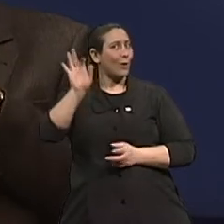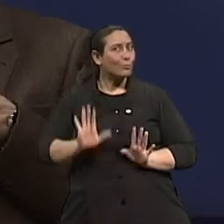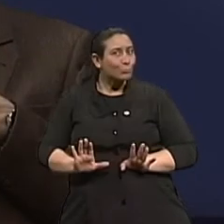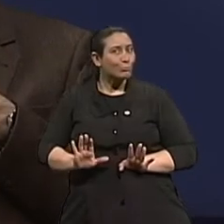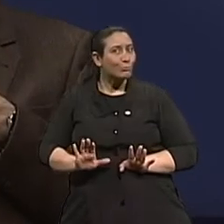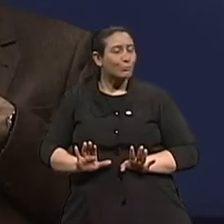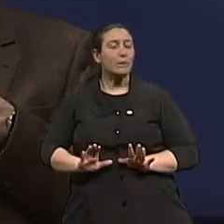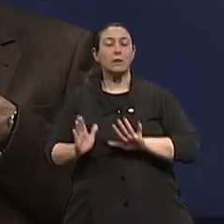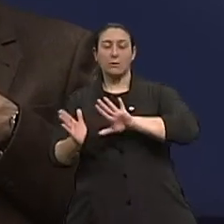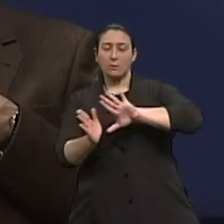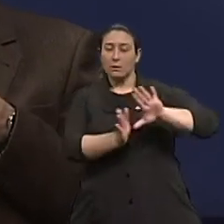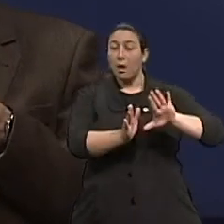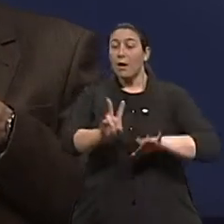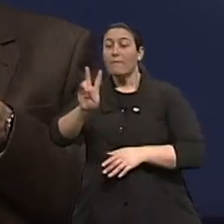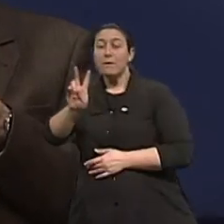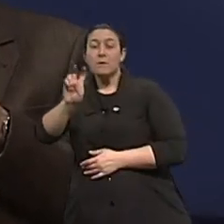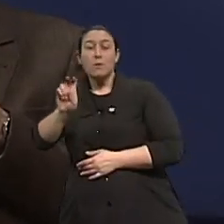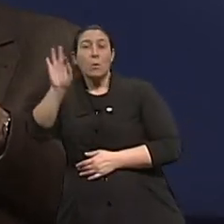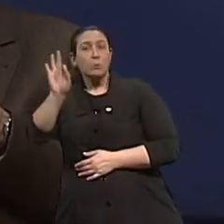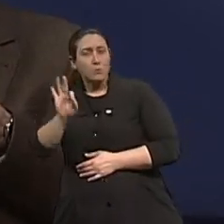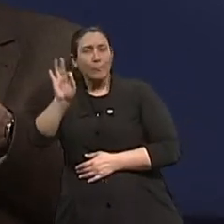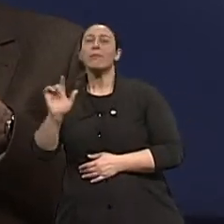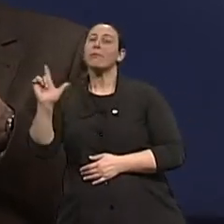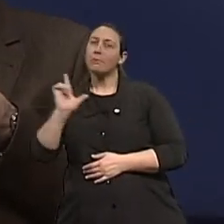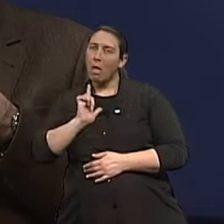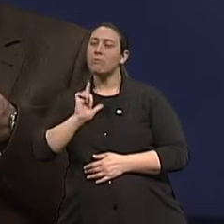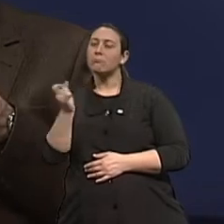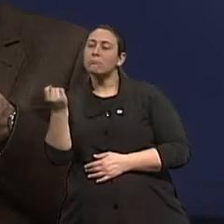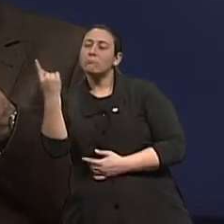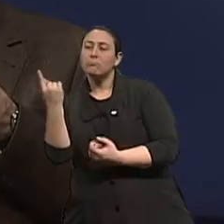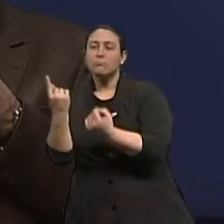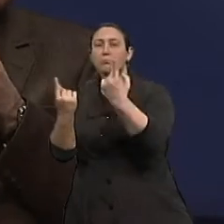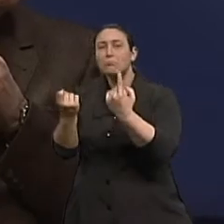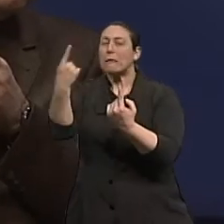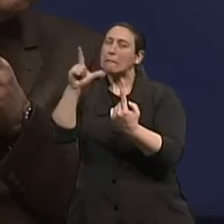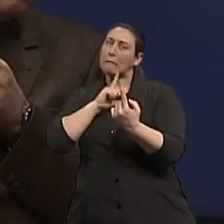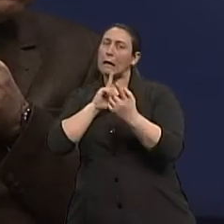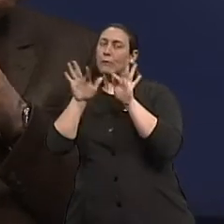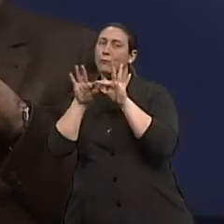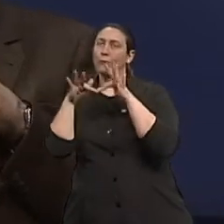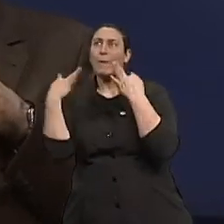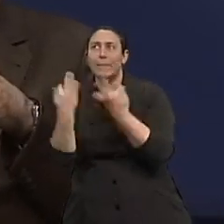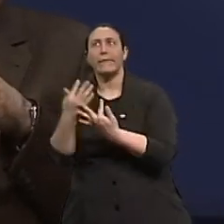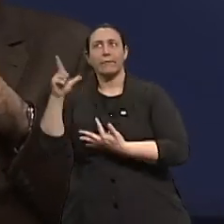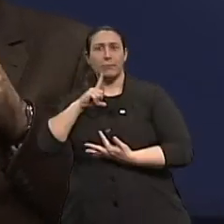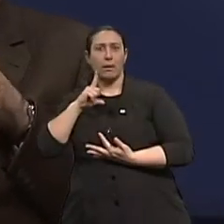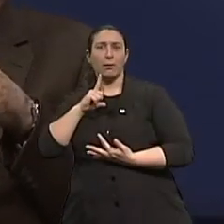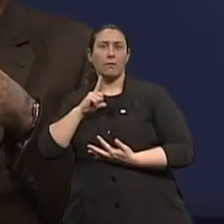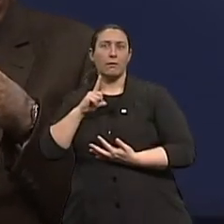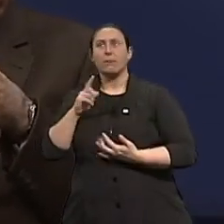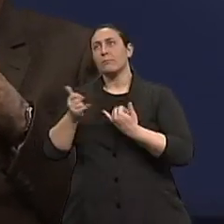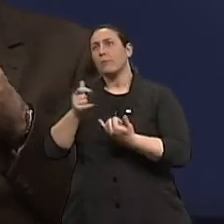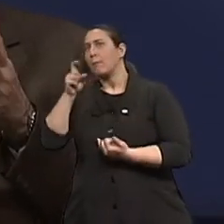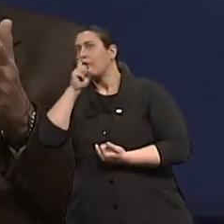25%, nós vamos ter uma informação de que nós temos um familiar de primeiro grau. Quem